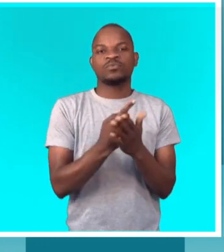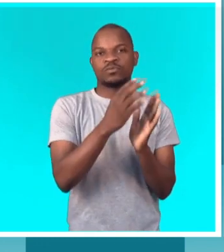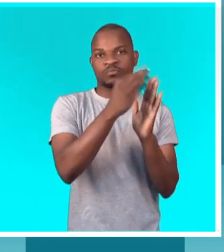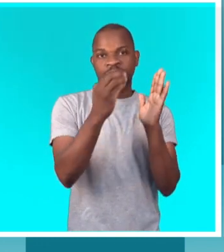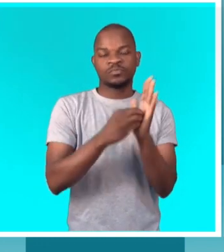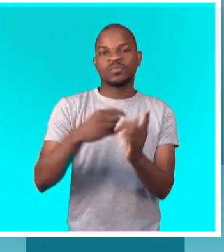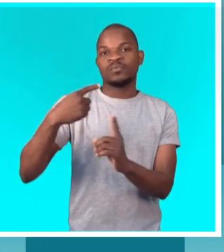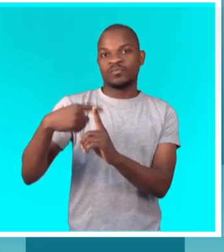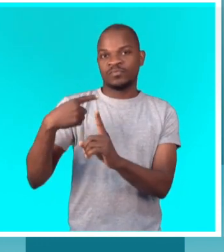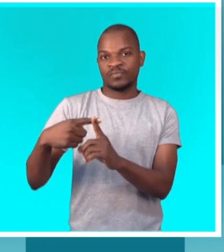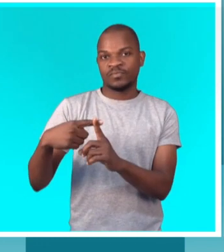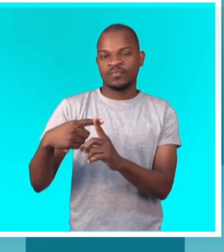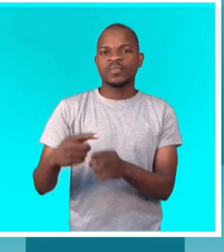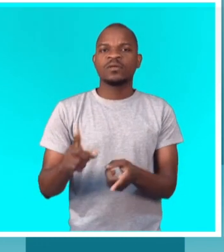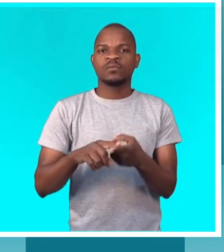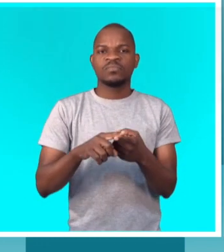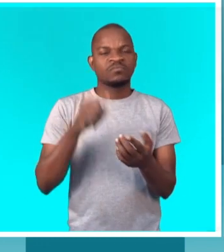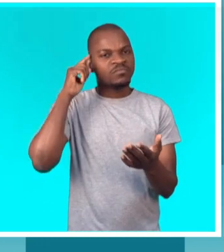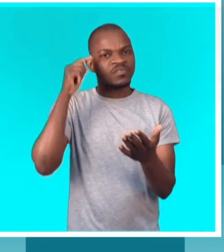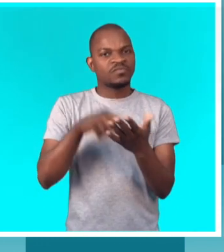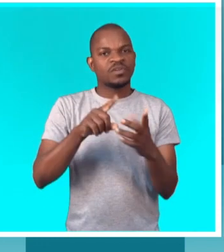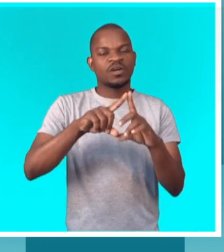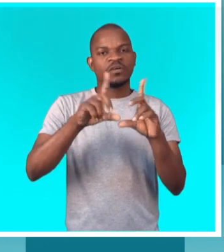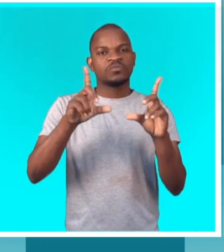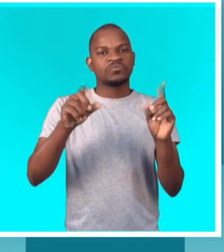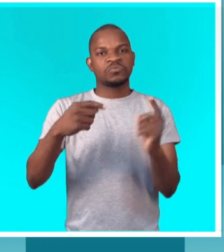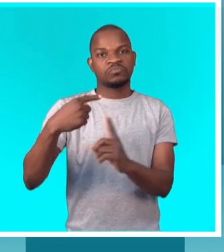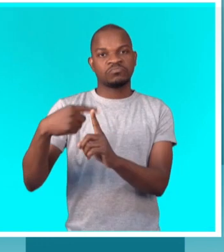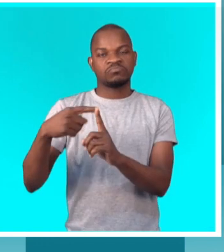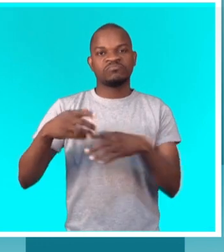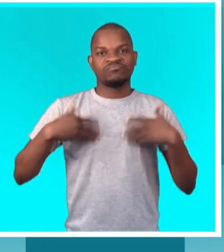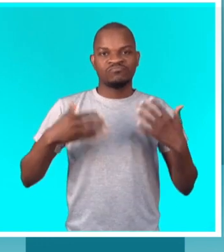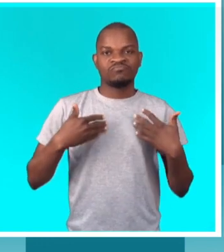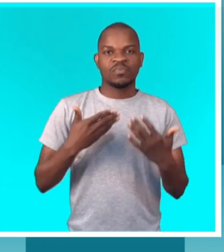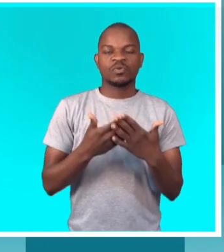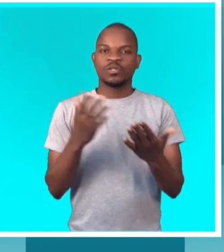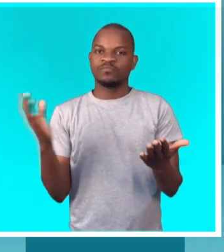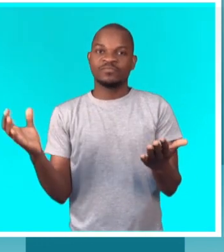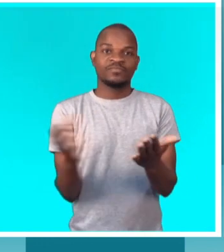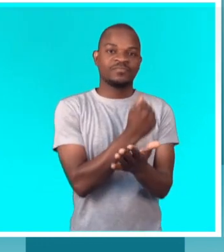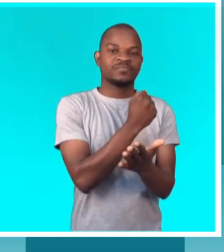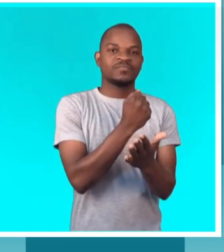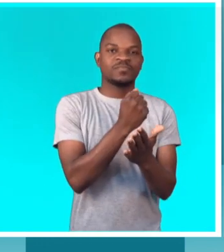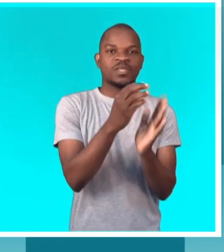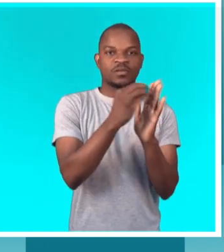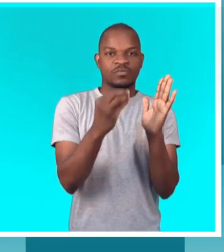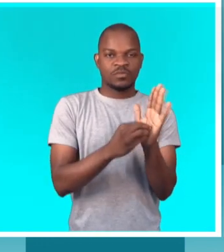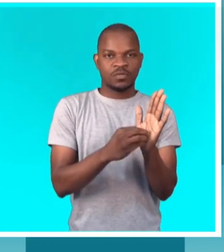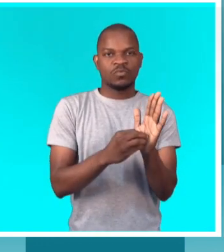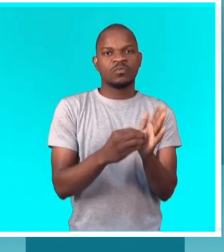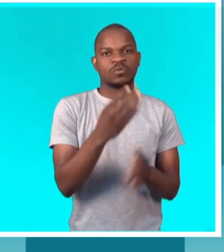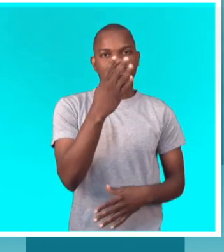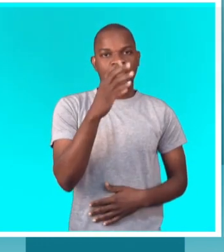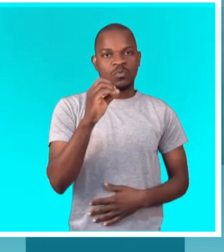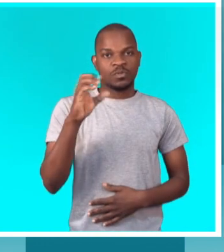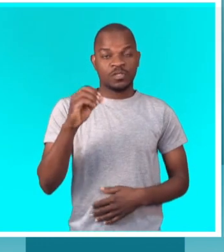que eu pudesse esperar hoje. E foi maravilhoso, porque atingiu o que eu queria atingir nos 400 metros, que era a aposta